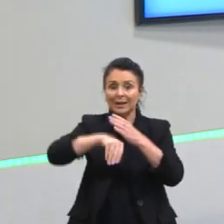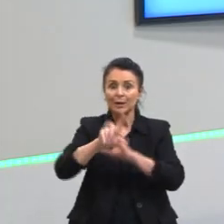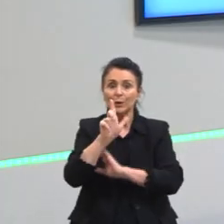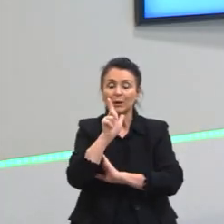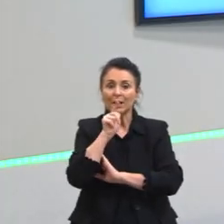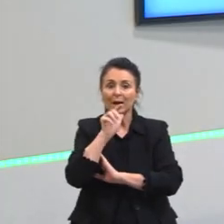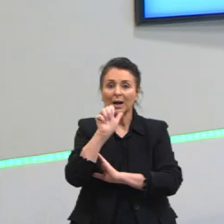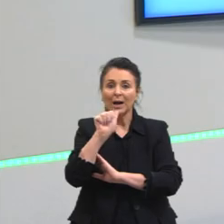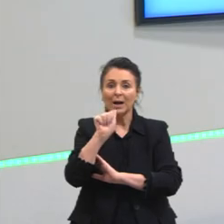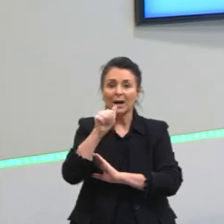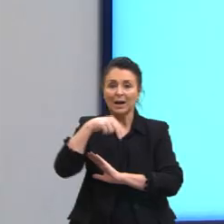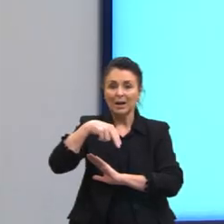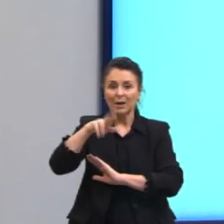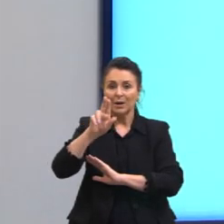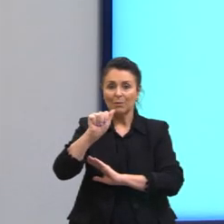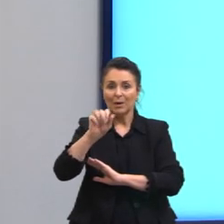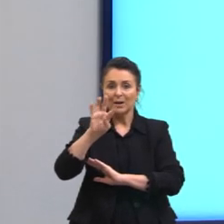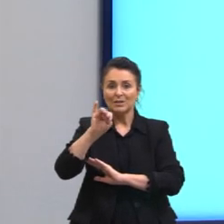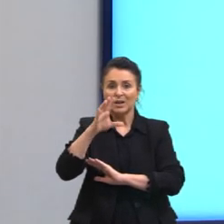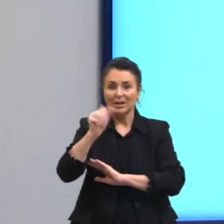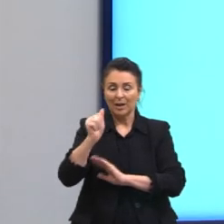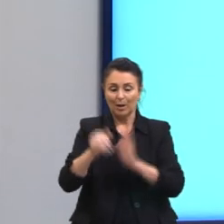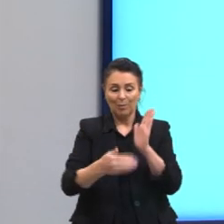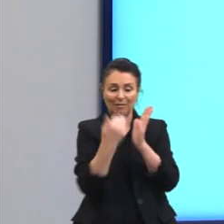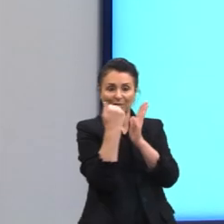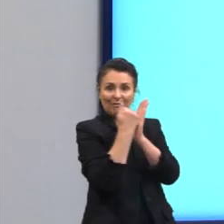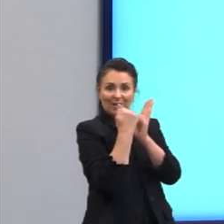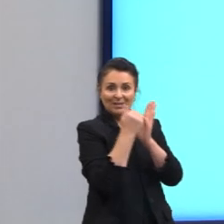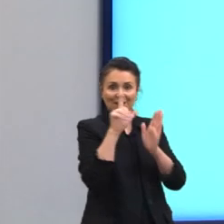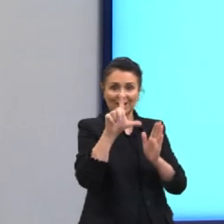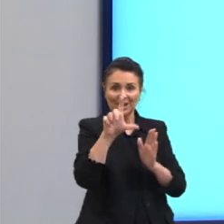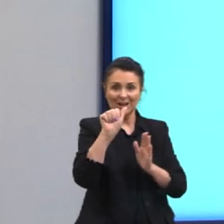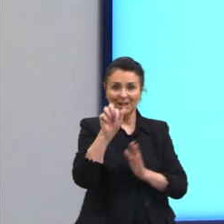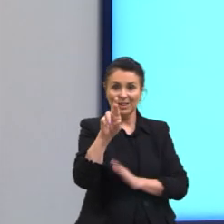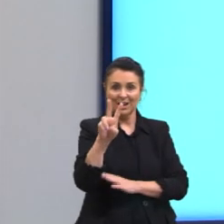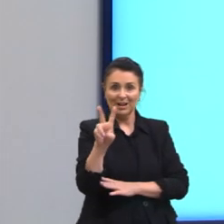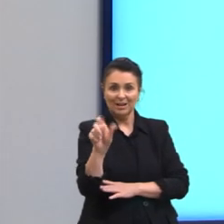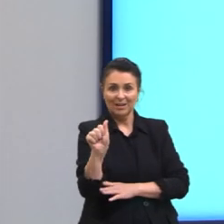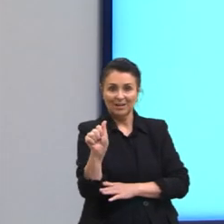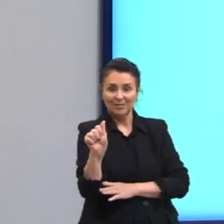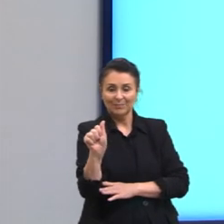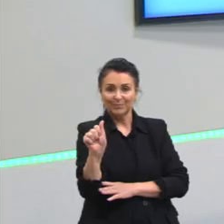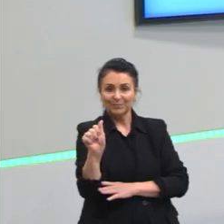a fase da larva, certo? Então, prestem atenção nesse fato aí.